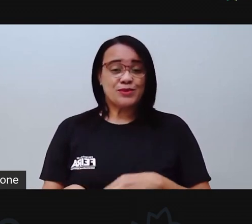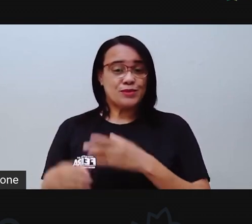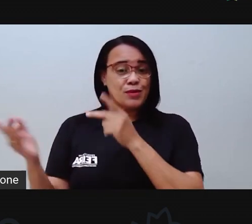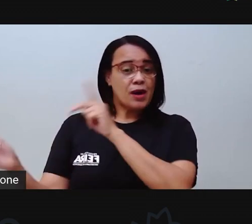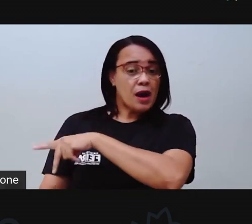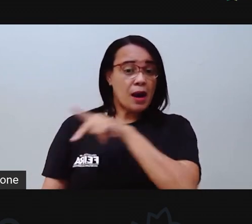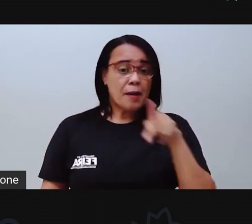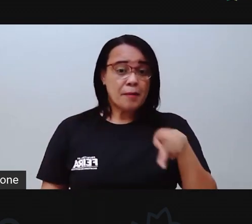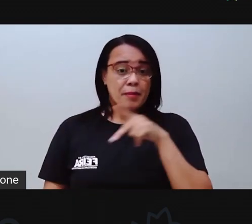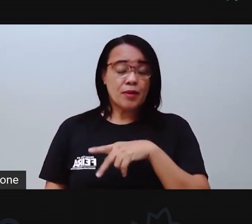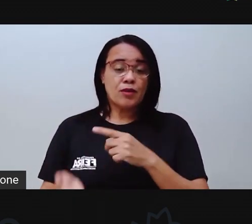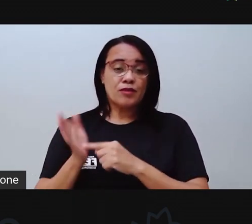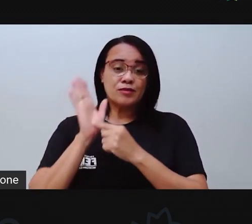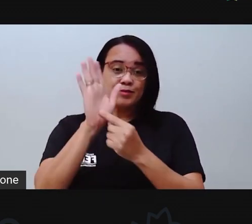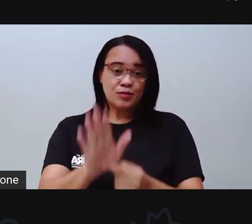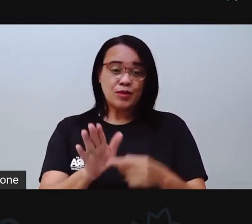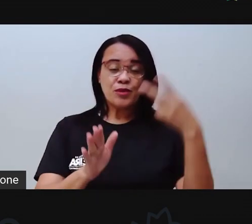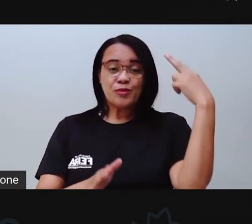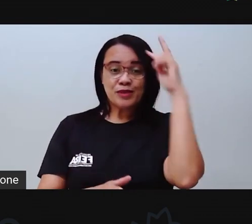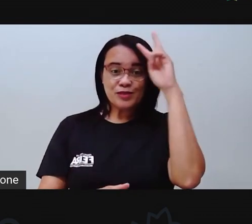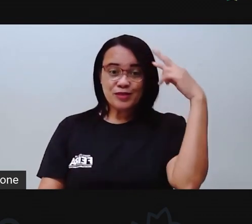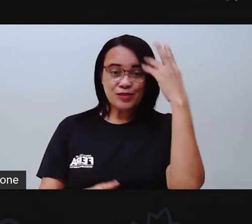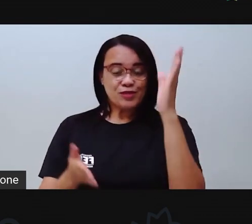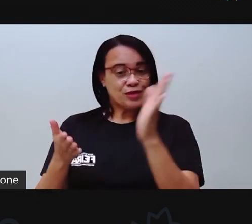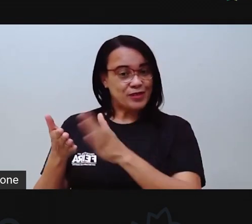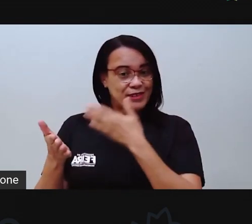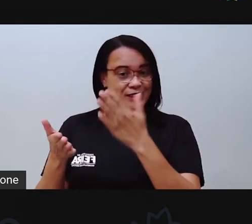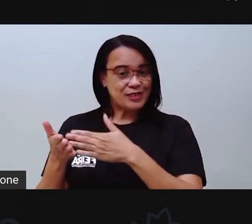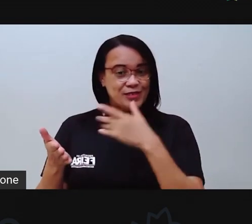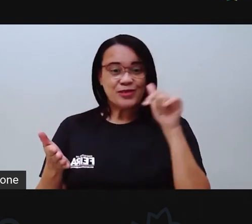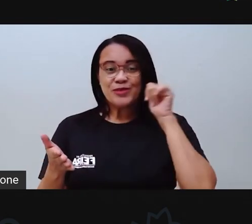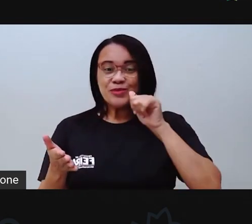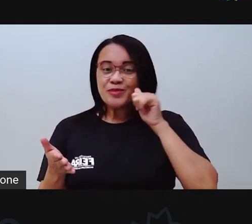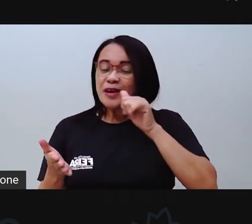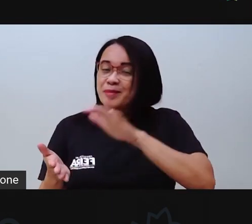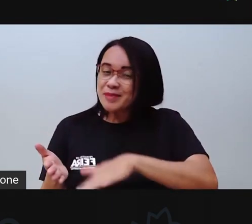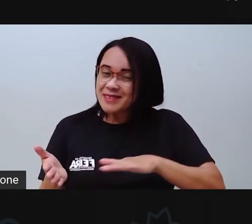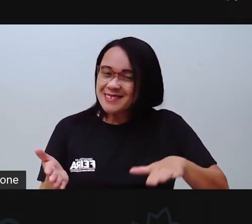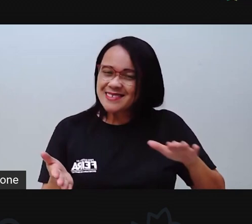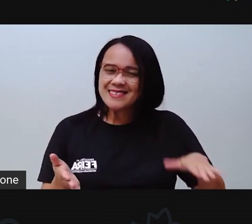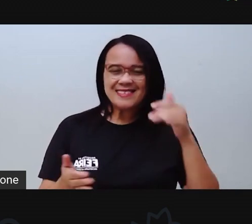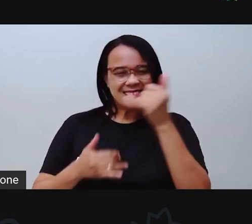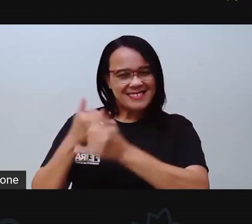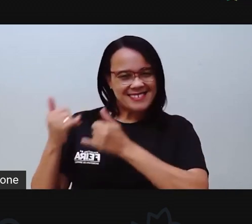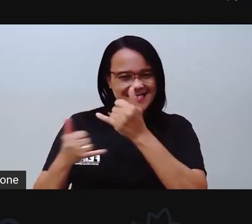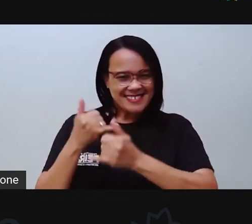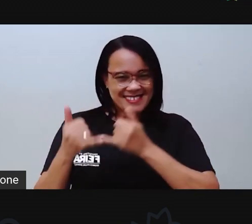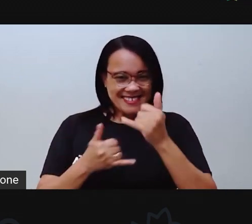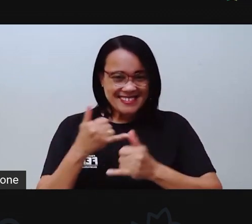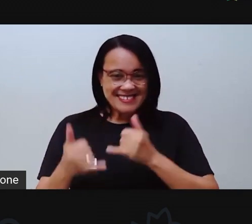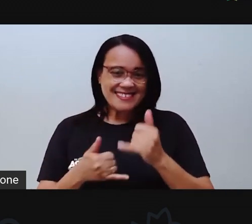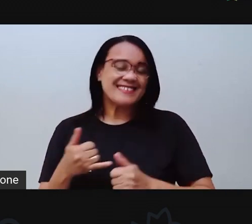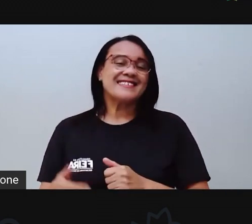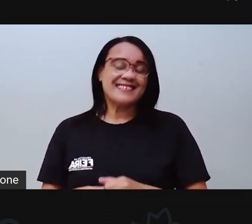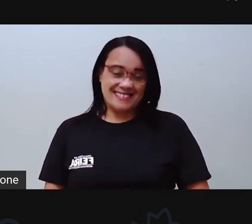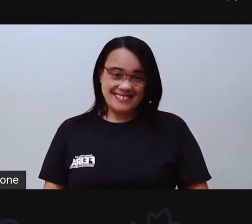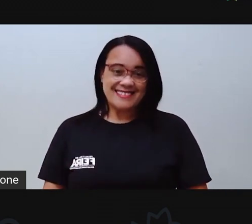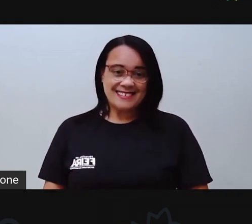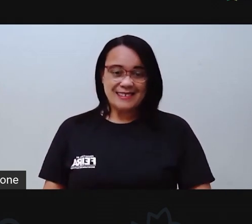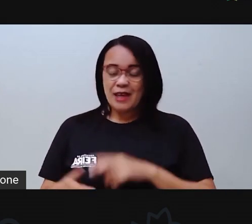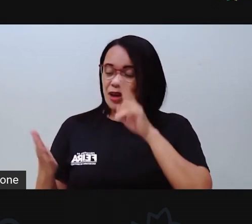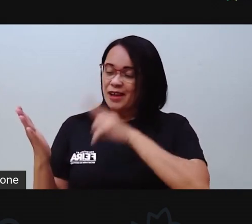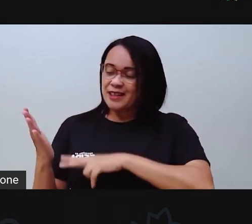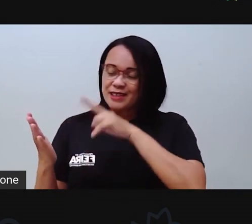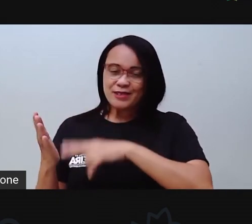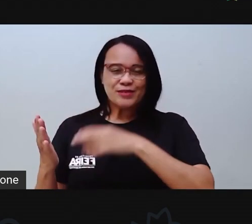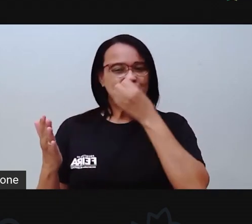uma história bem legal, uma menininha bem sapeca, né, e a gente vai explorar essa história hoje. É uma leitura deleite,